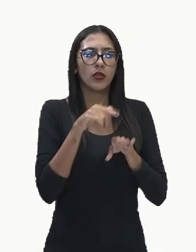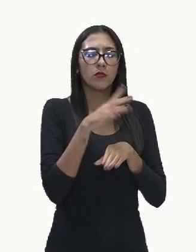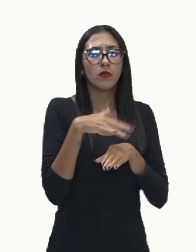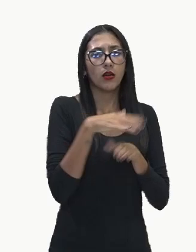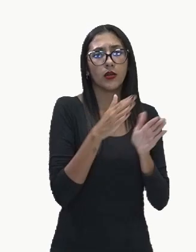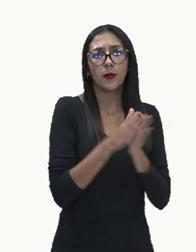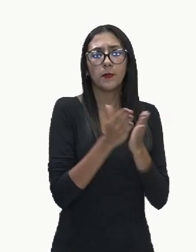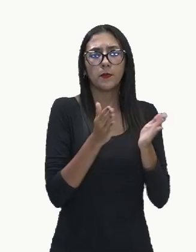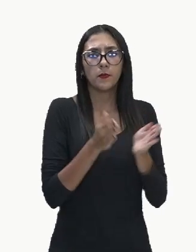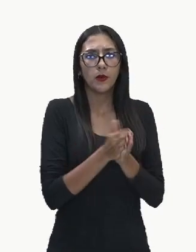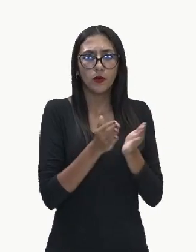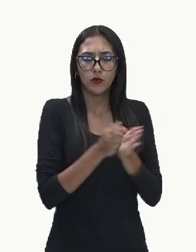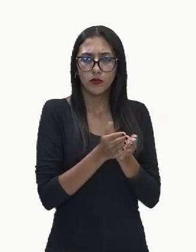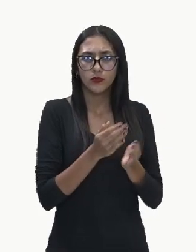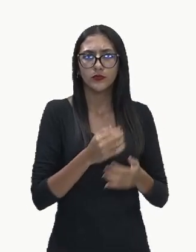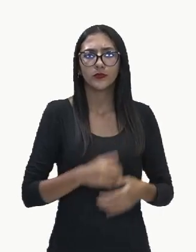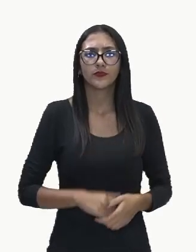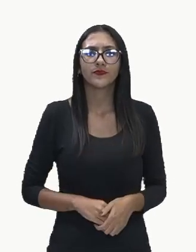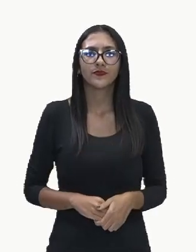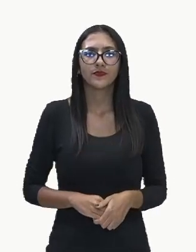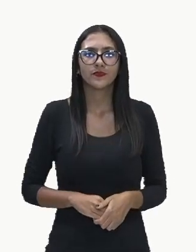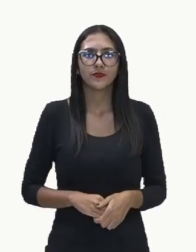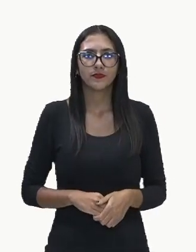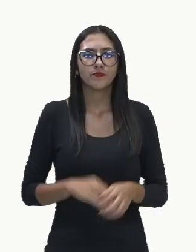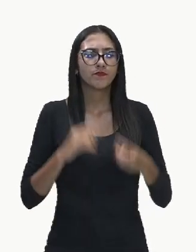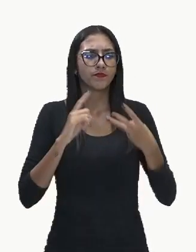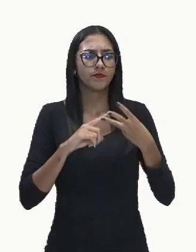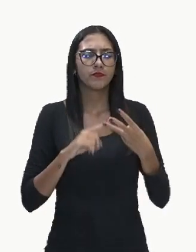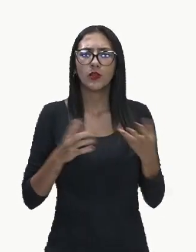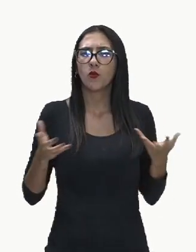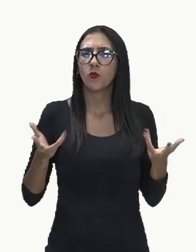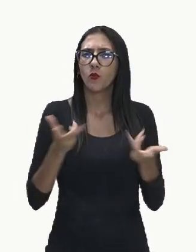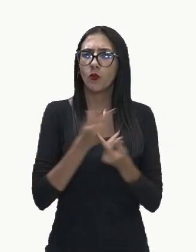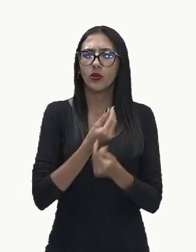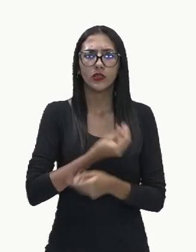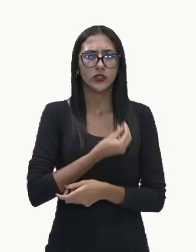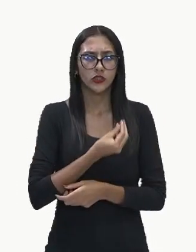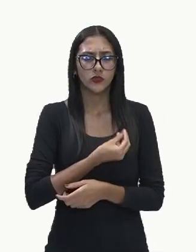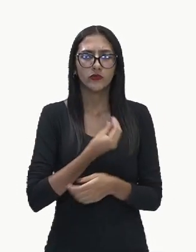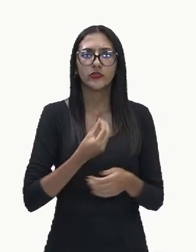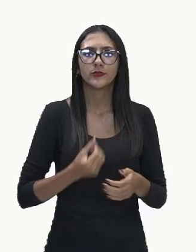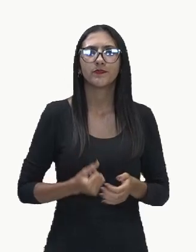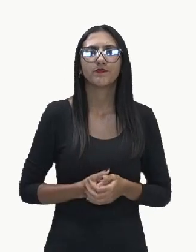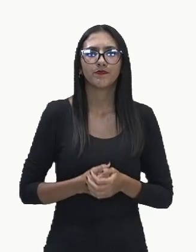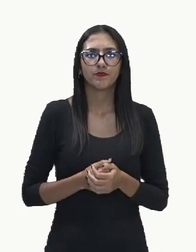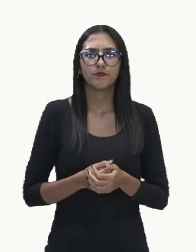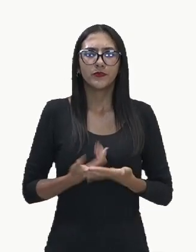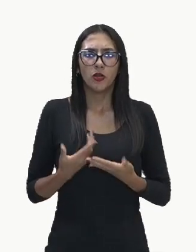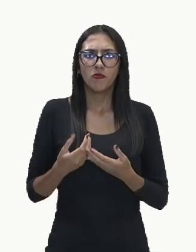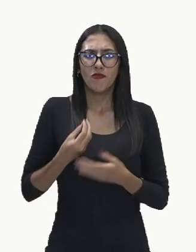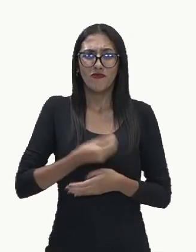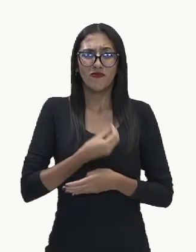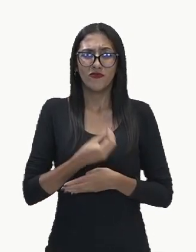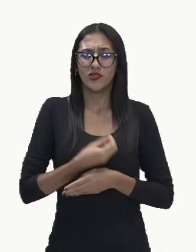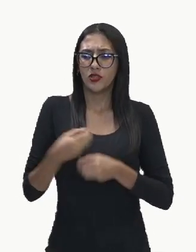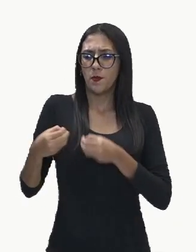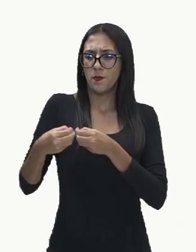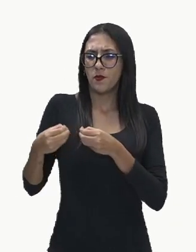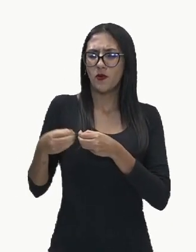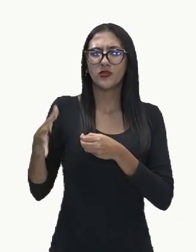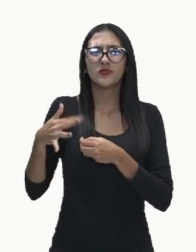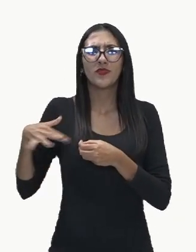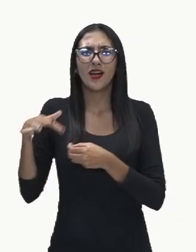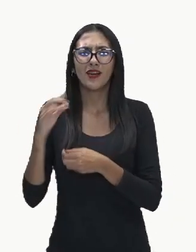termos de serviço nesses lugares. Sobre qualidade de vida, a proximidade a lixões e aterros sanitários